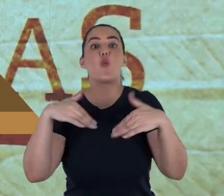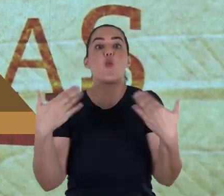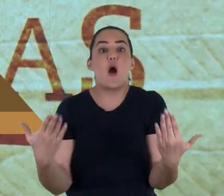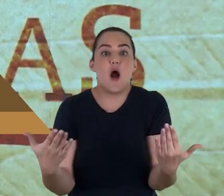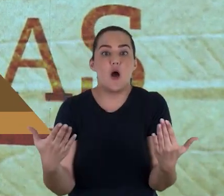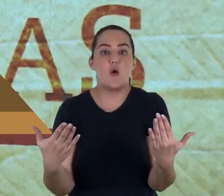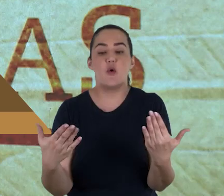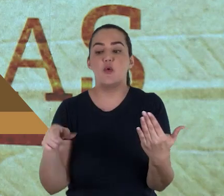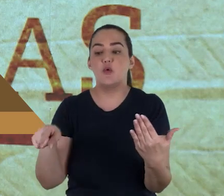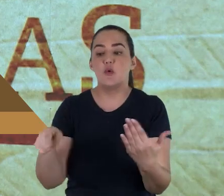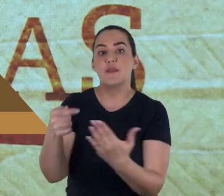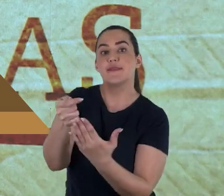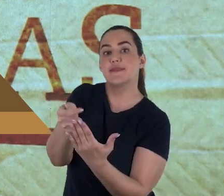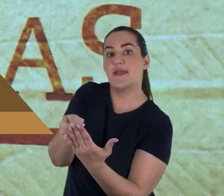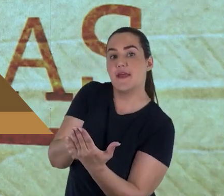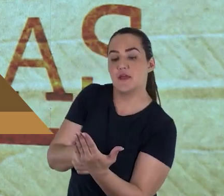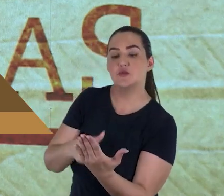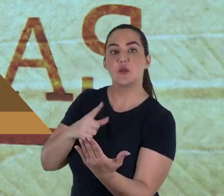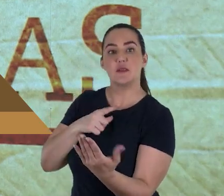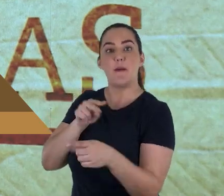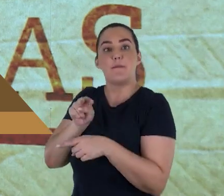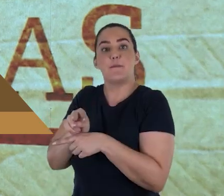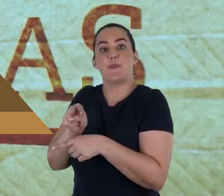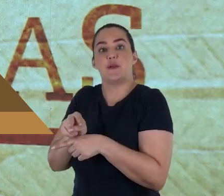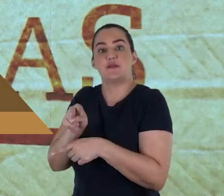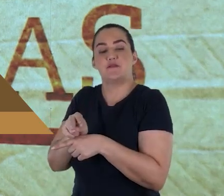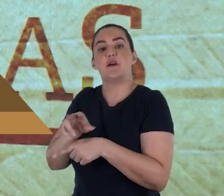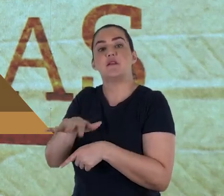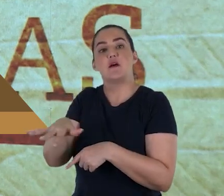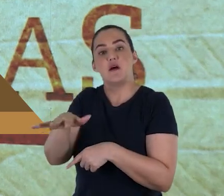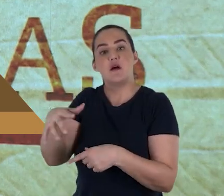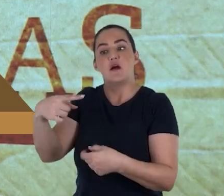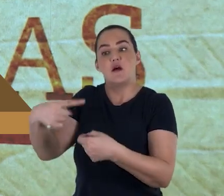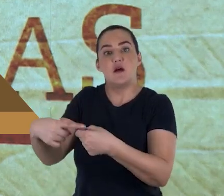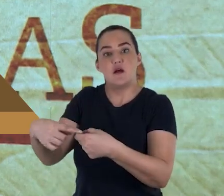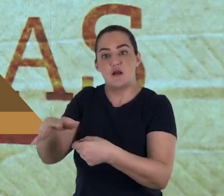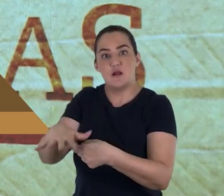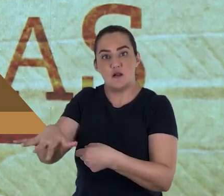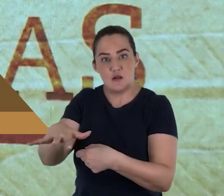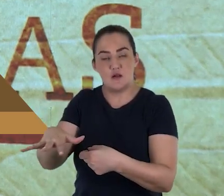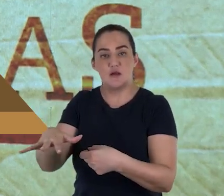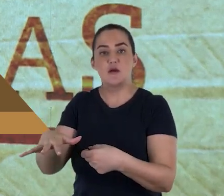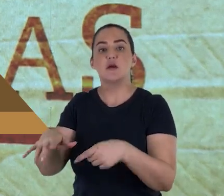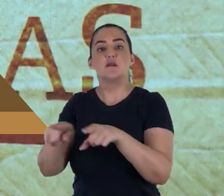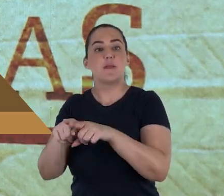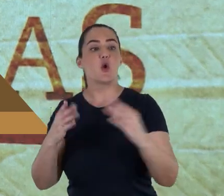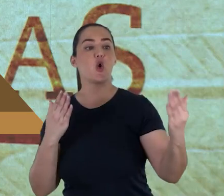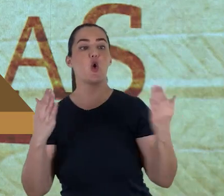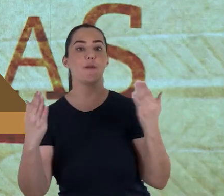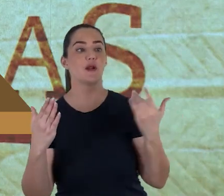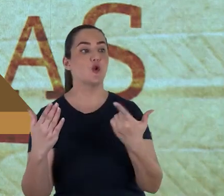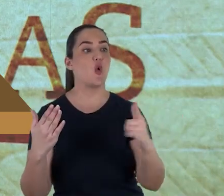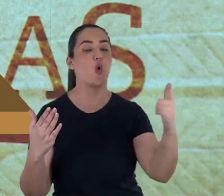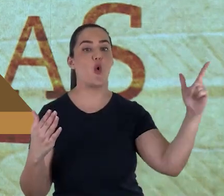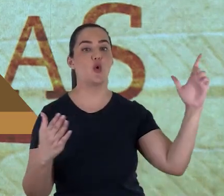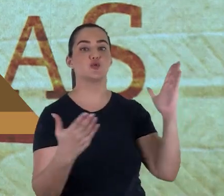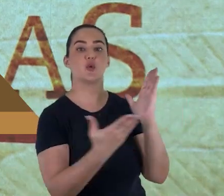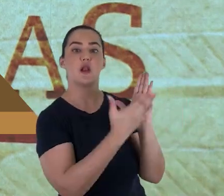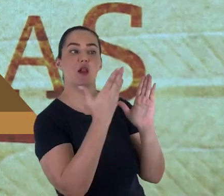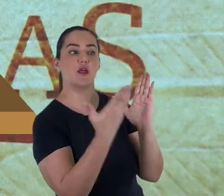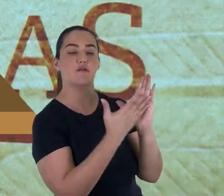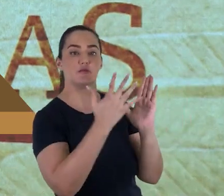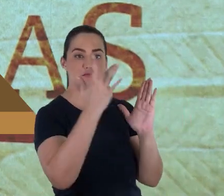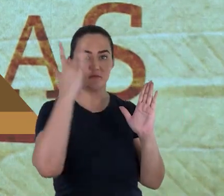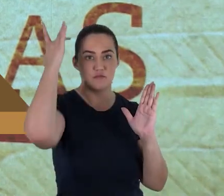estariam preservadas ali em Qumran e como isto se compara com o resto dos livros hebraicos, os